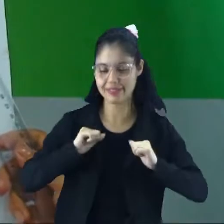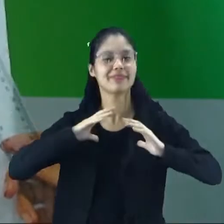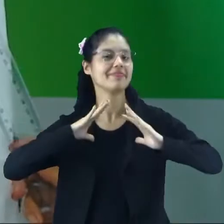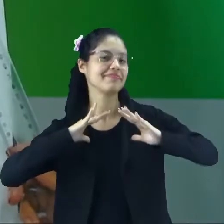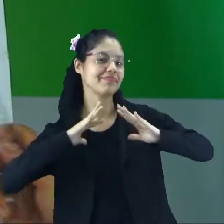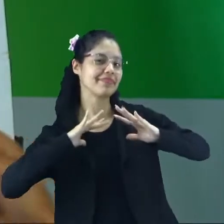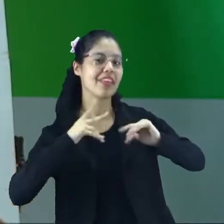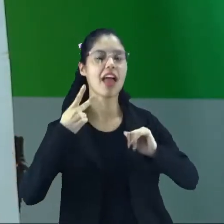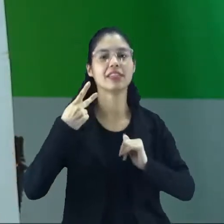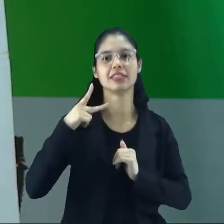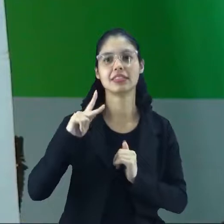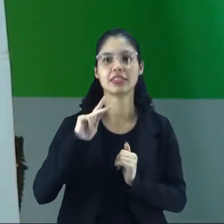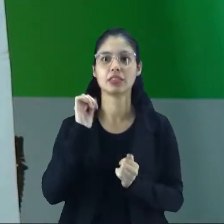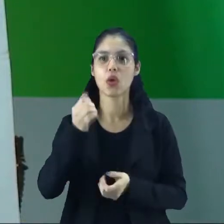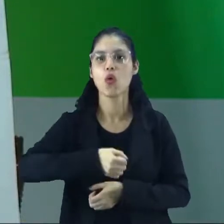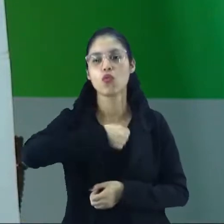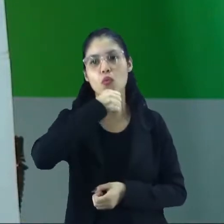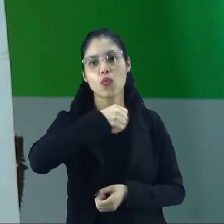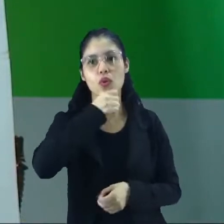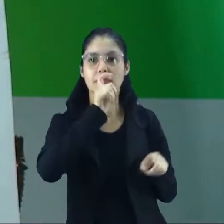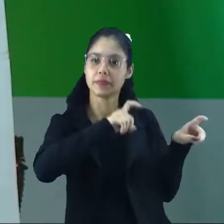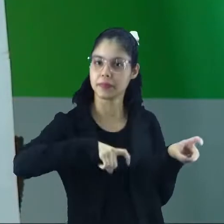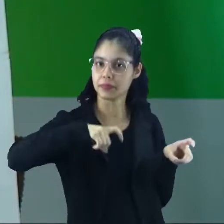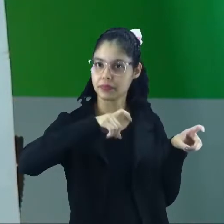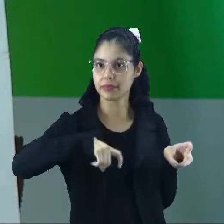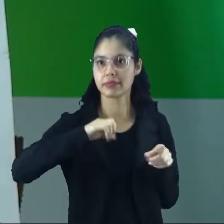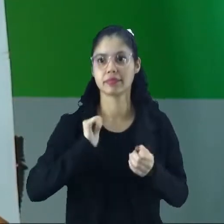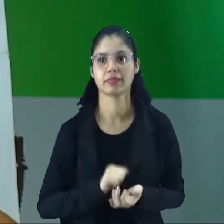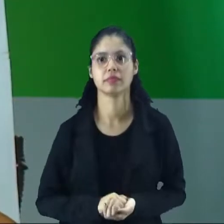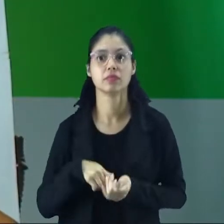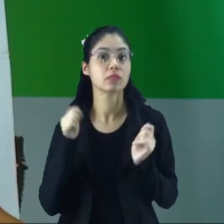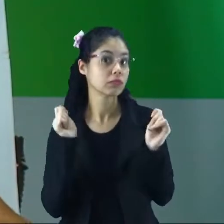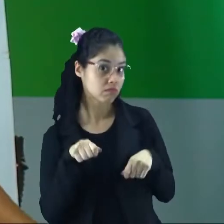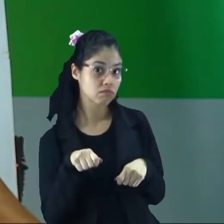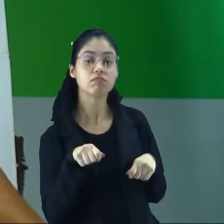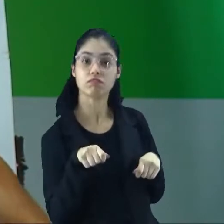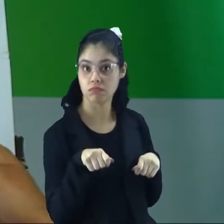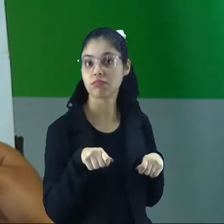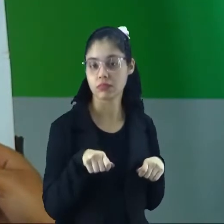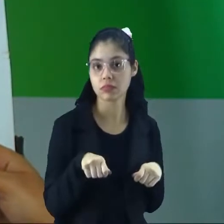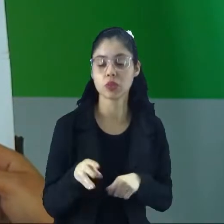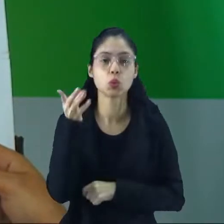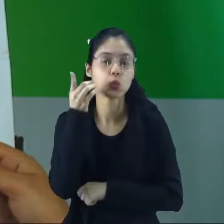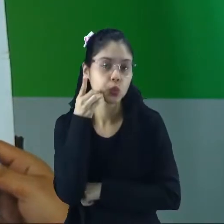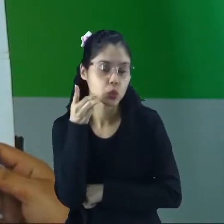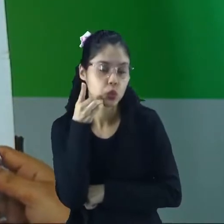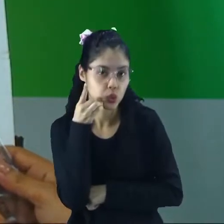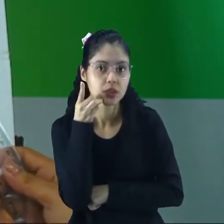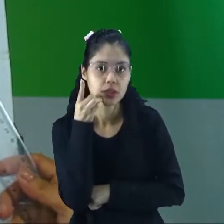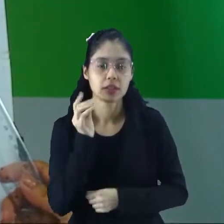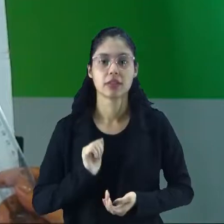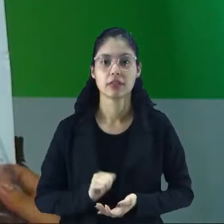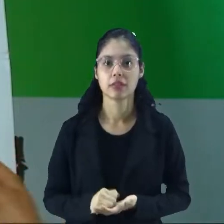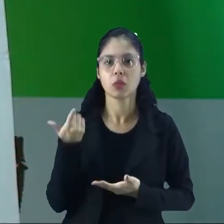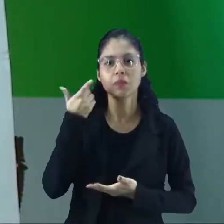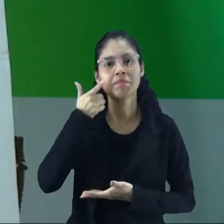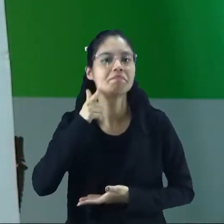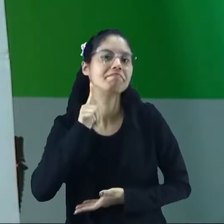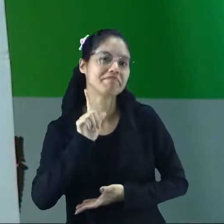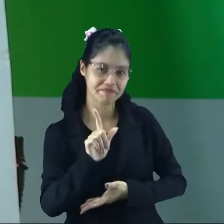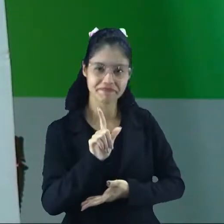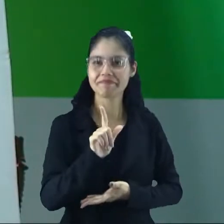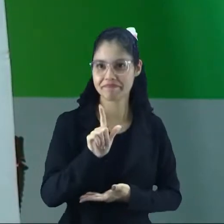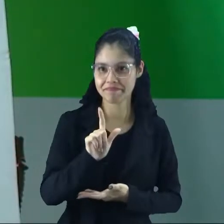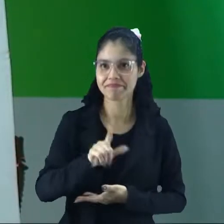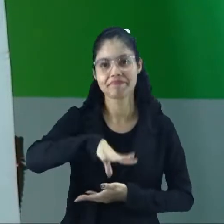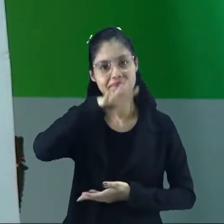com os seus avós na fazenda, pois nesse dia ela consegue